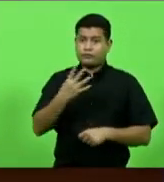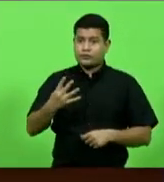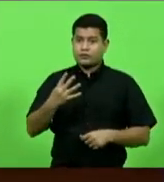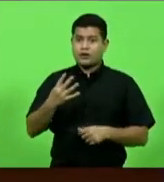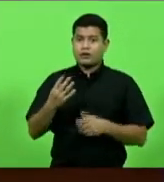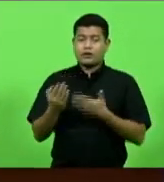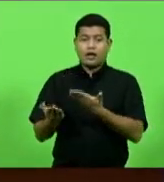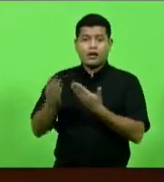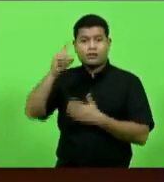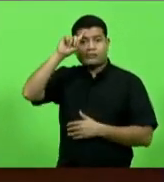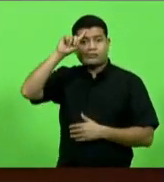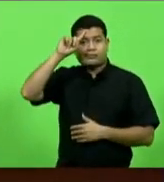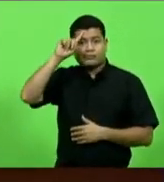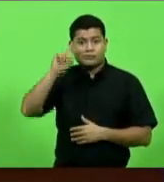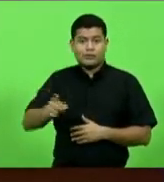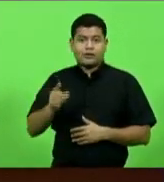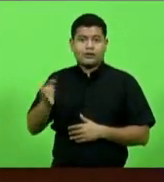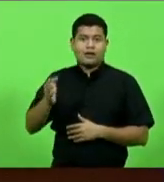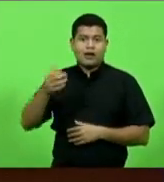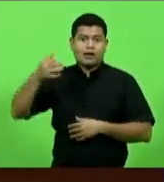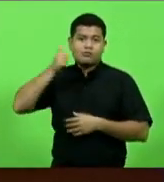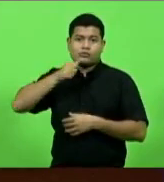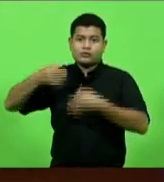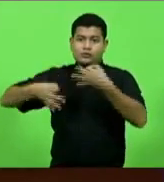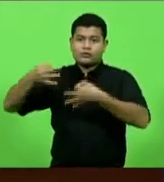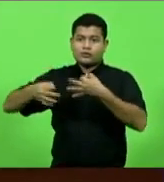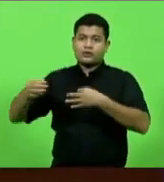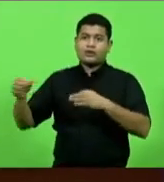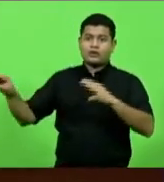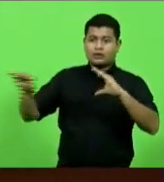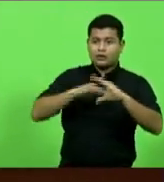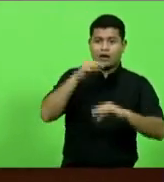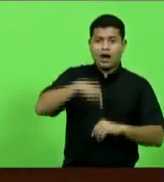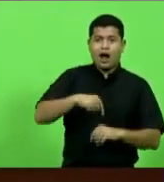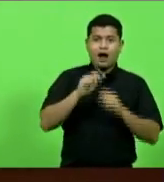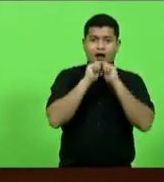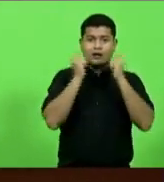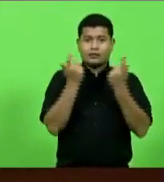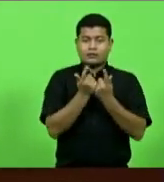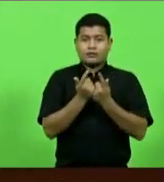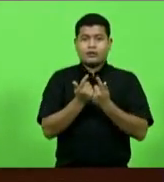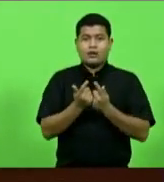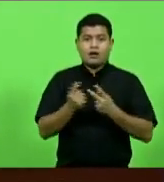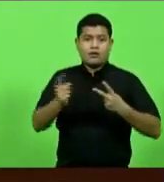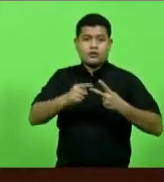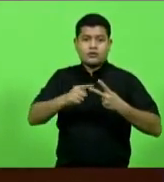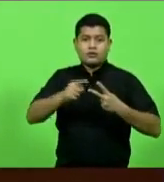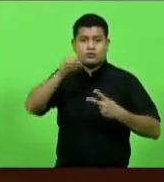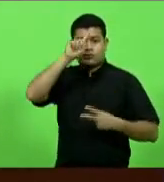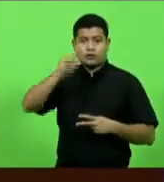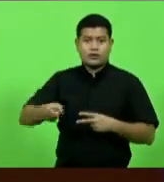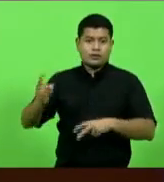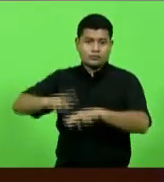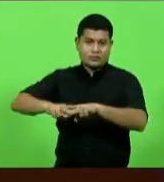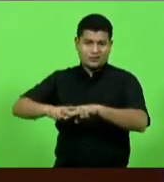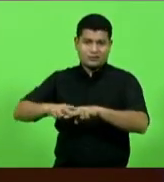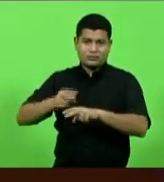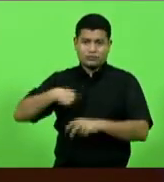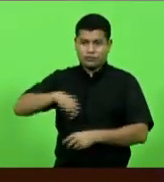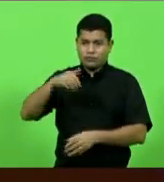comunicar à Casa. Nesse segundo mandado, deputado Boris Kudilaj, que nós estamos votando agora,